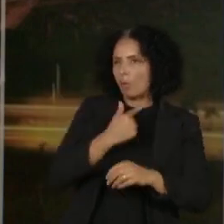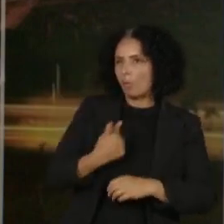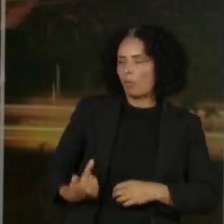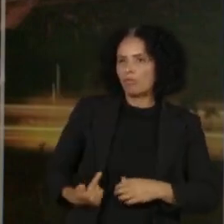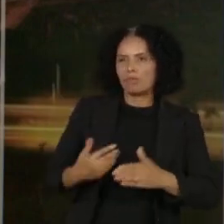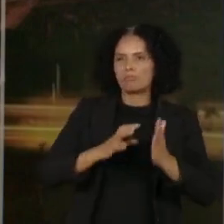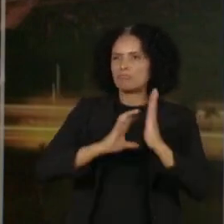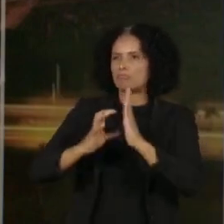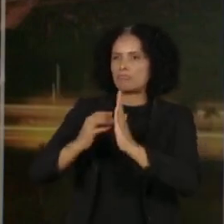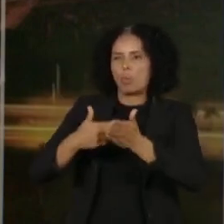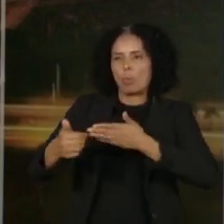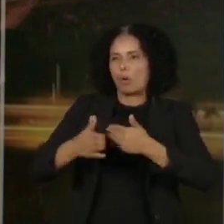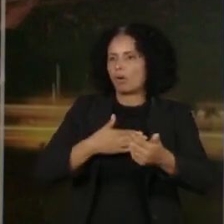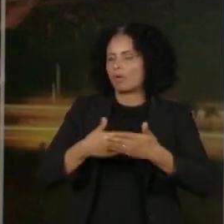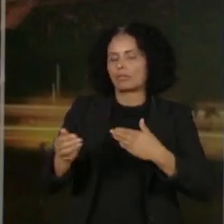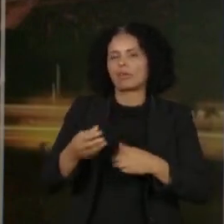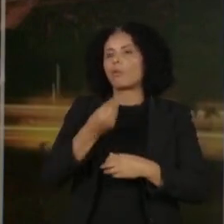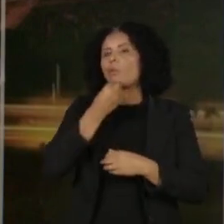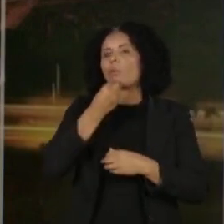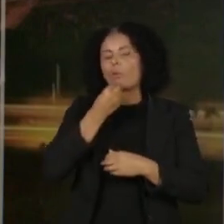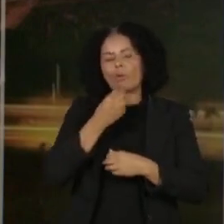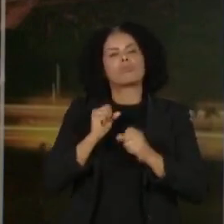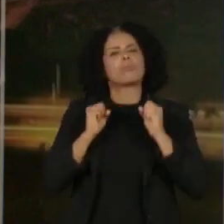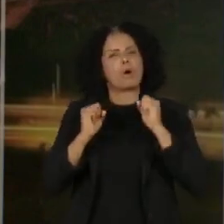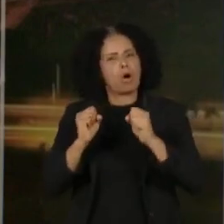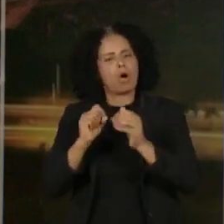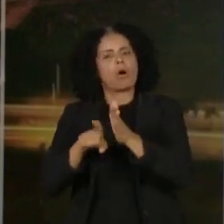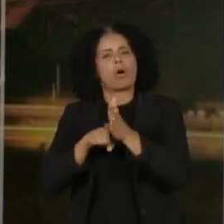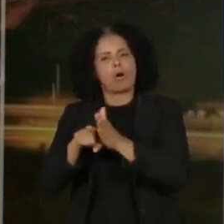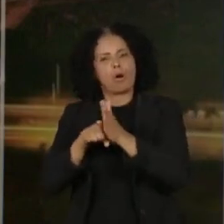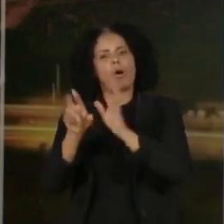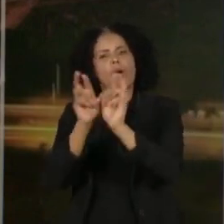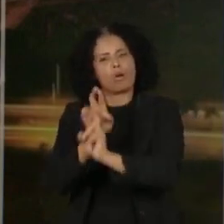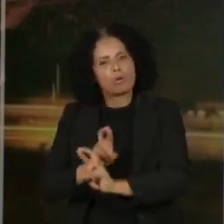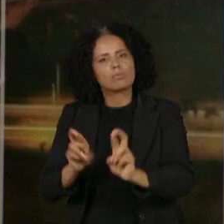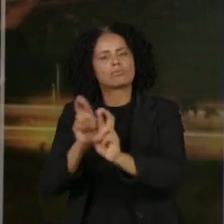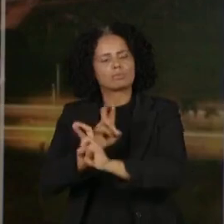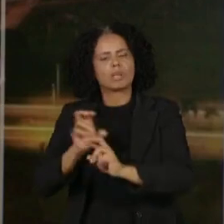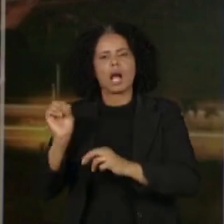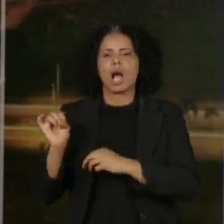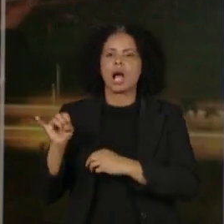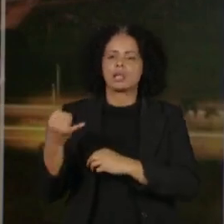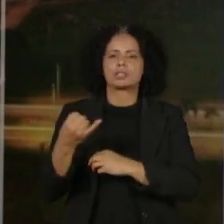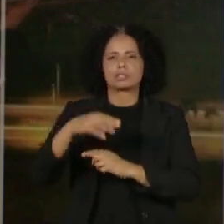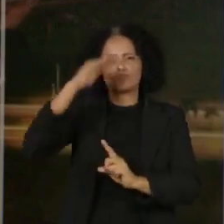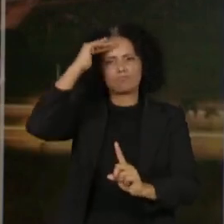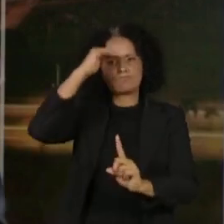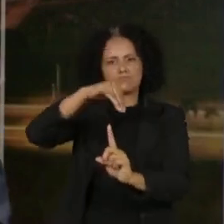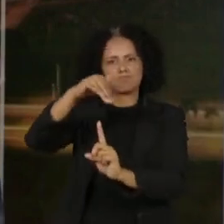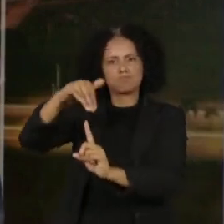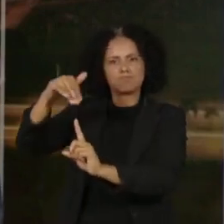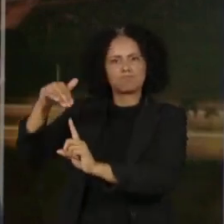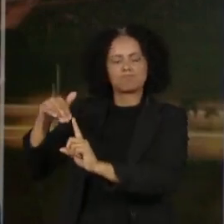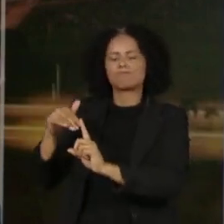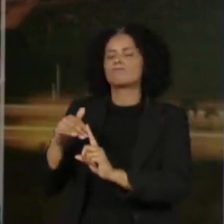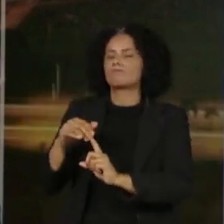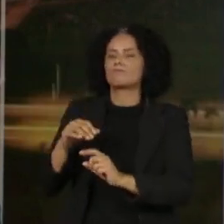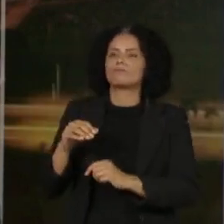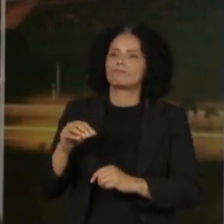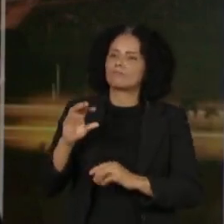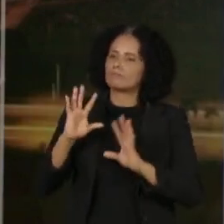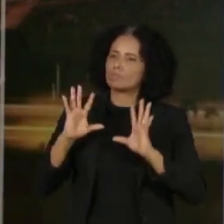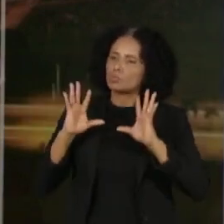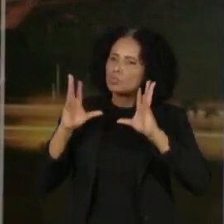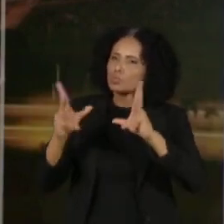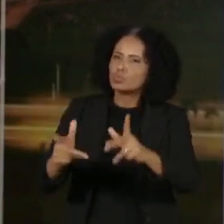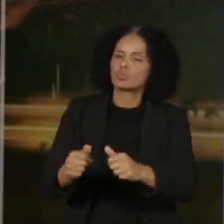uma disposição muito clara de apurar-se, investigar e punir de forma veemente quem seja responsável pelos